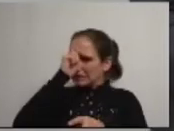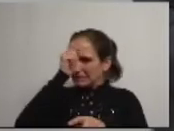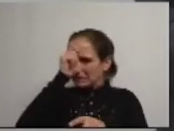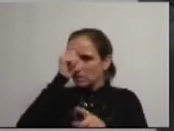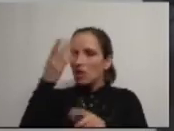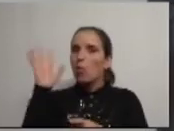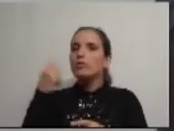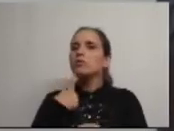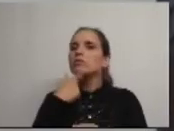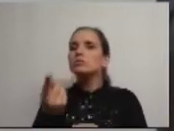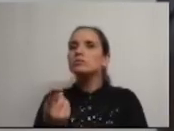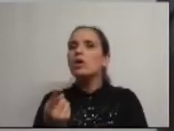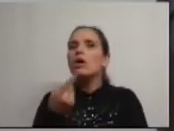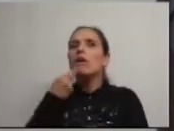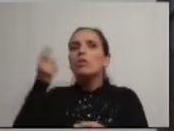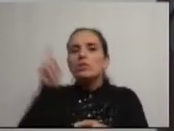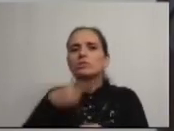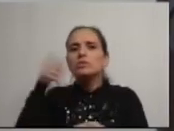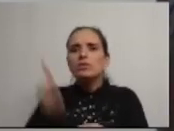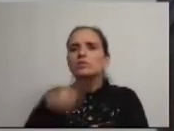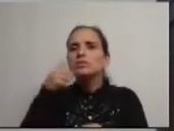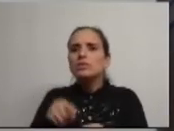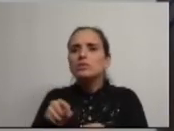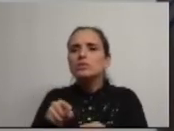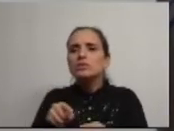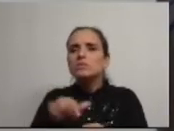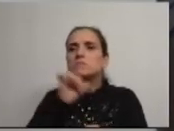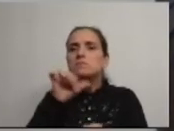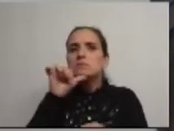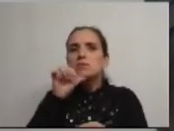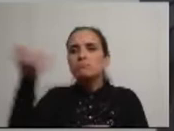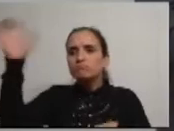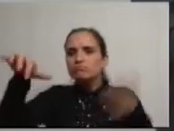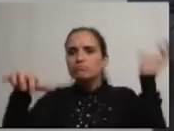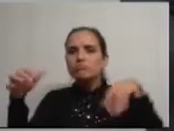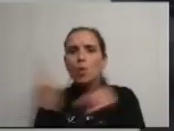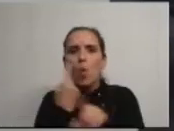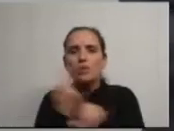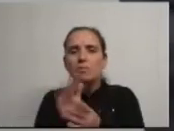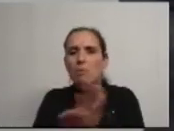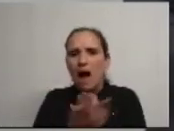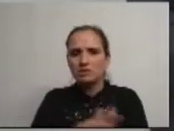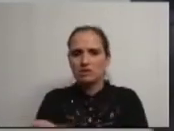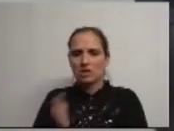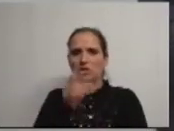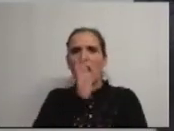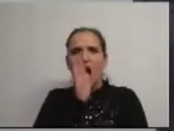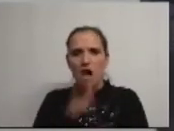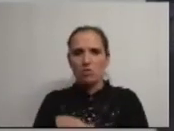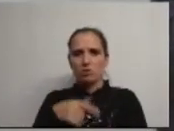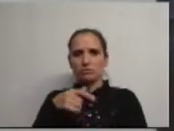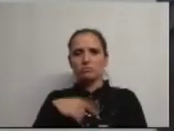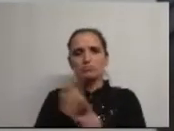dissemos que não iríamos fazer intervenções quando não estivessem colocadas as infraestruturas básicas, o saneamento e a água,